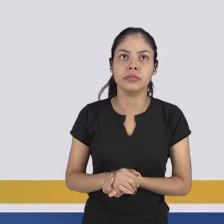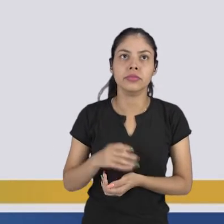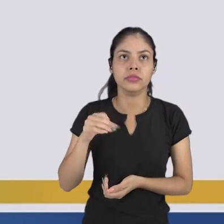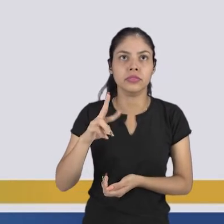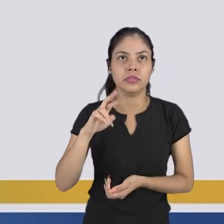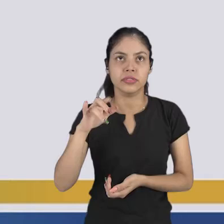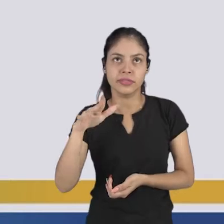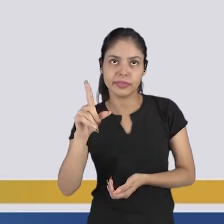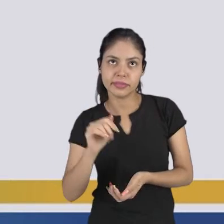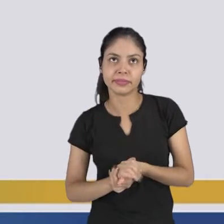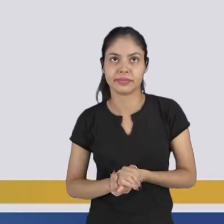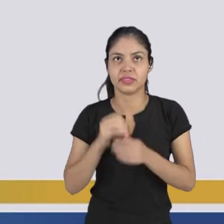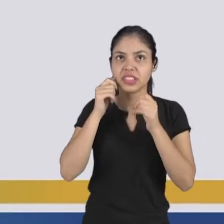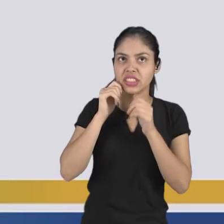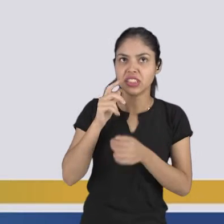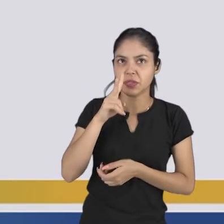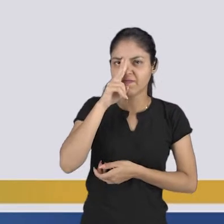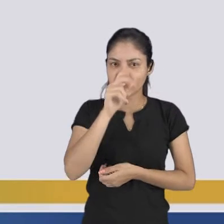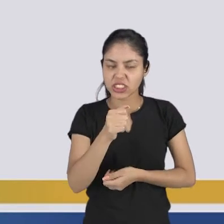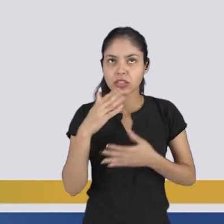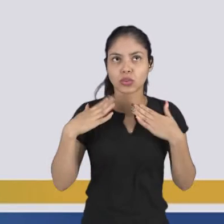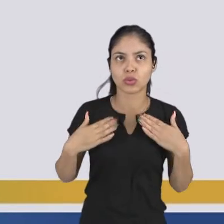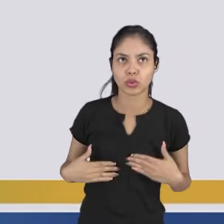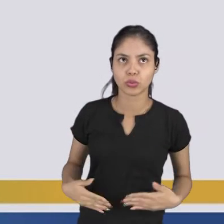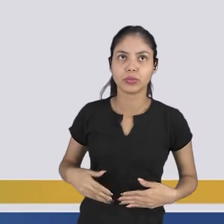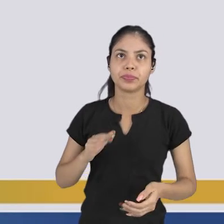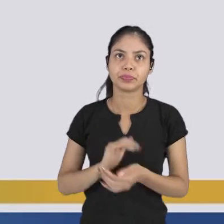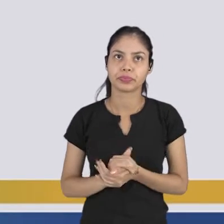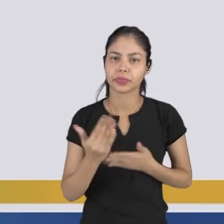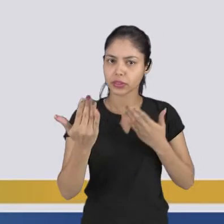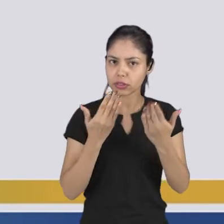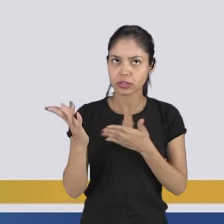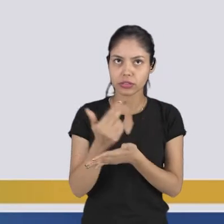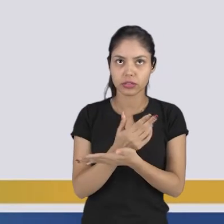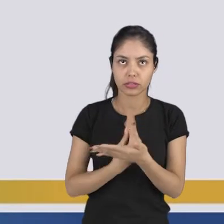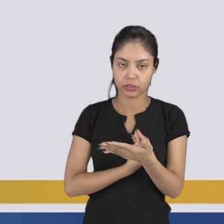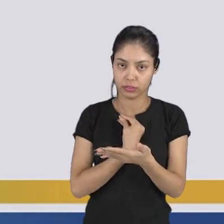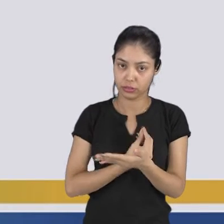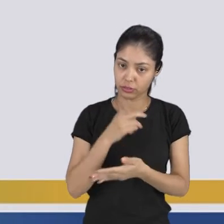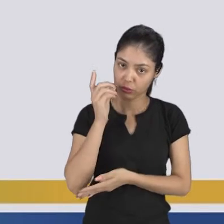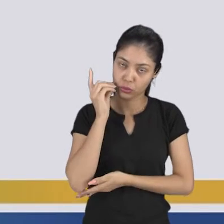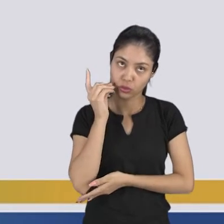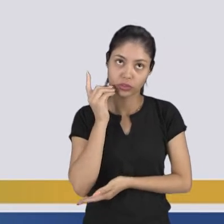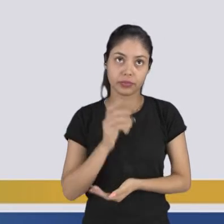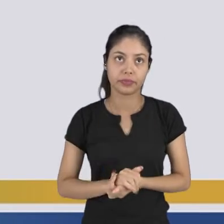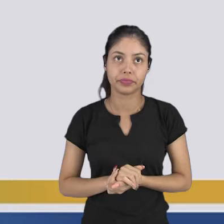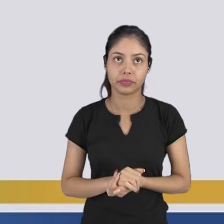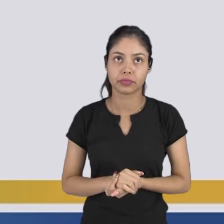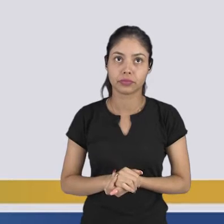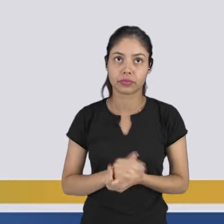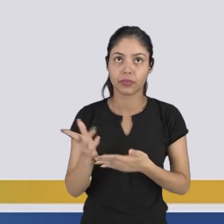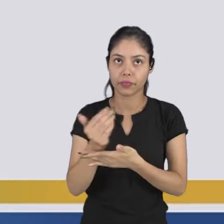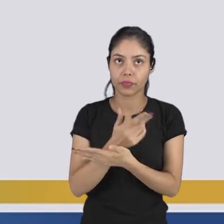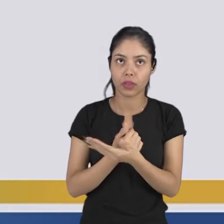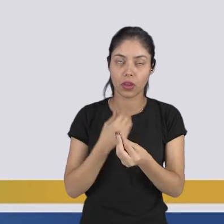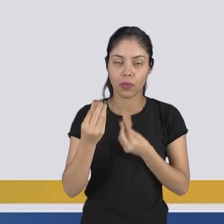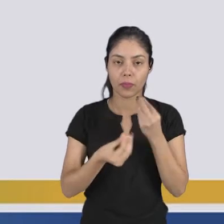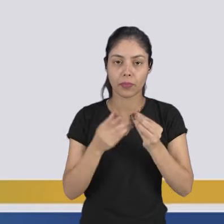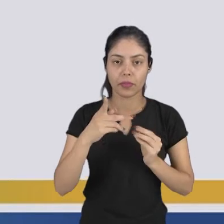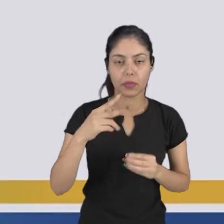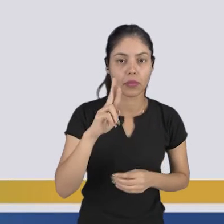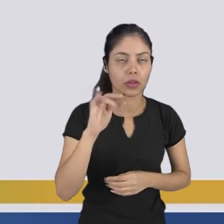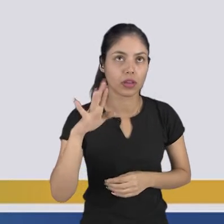materialidade da resistência do corpo. É a relação entre arte e a vida cotidiana. É uma arte como forma de